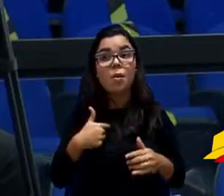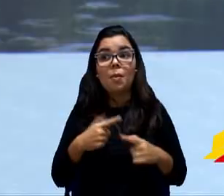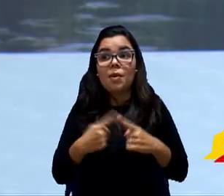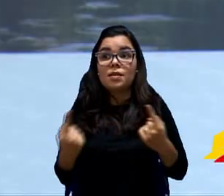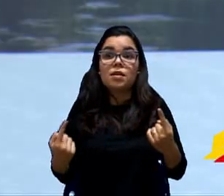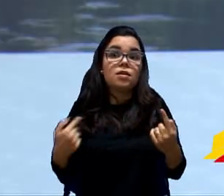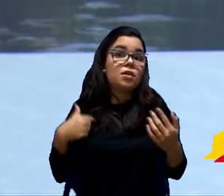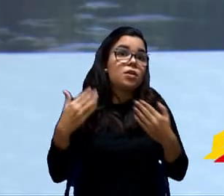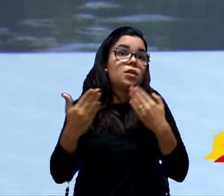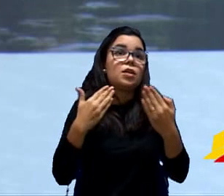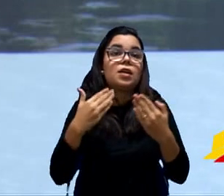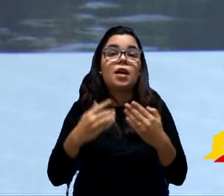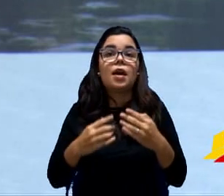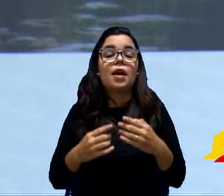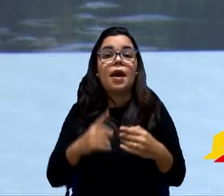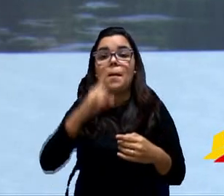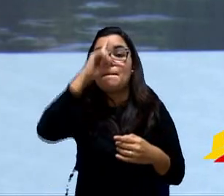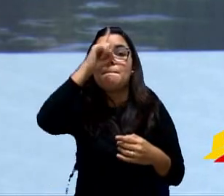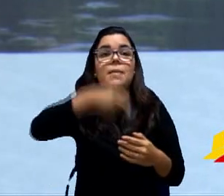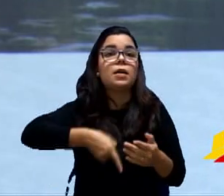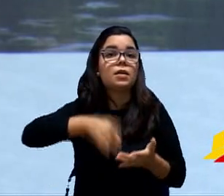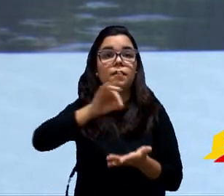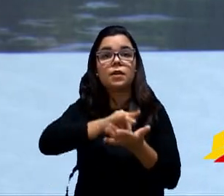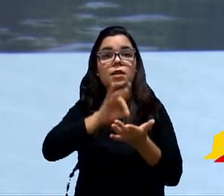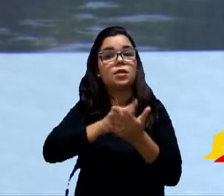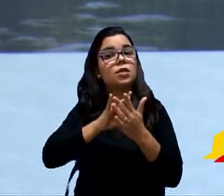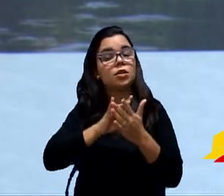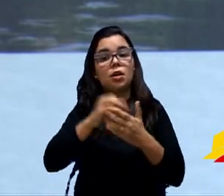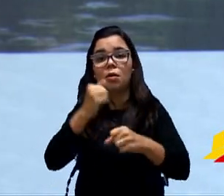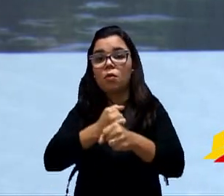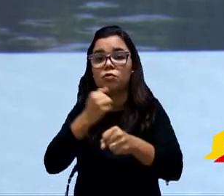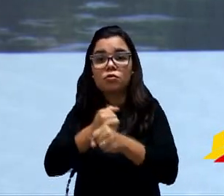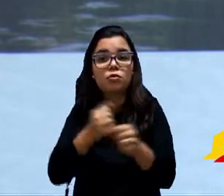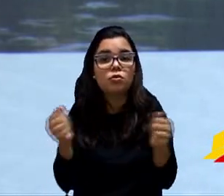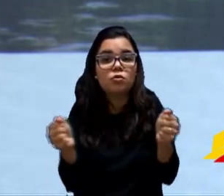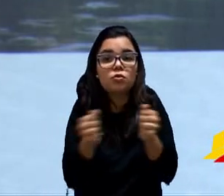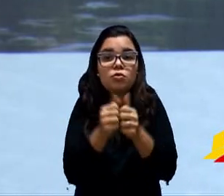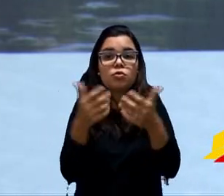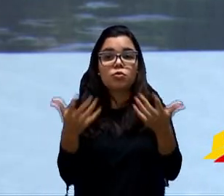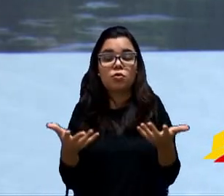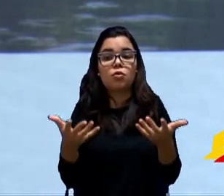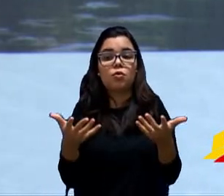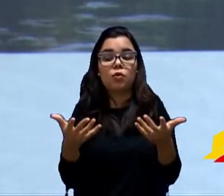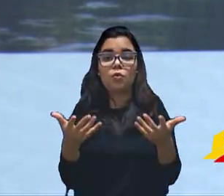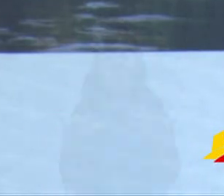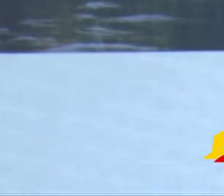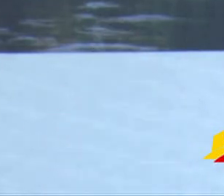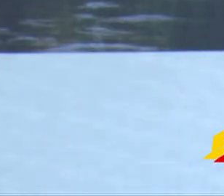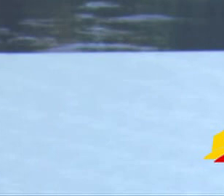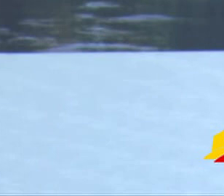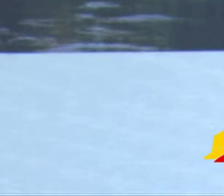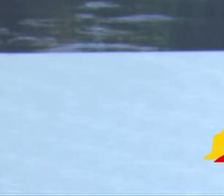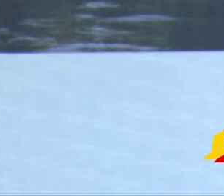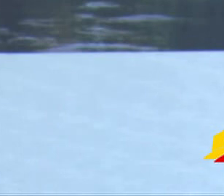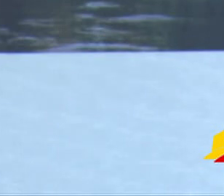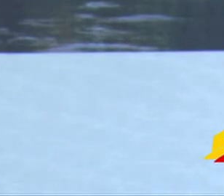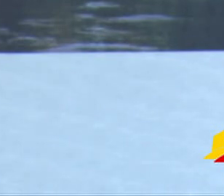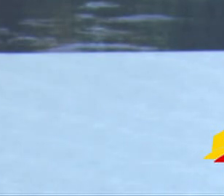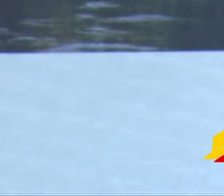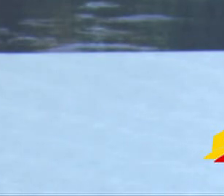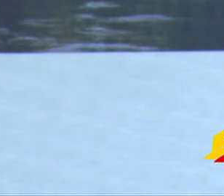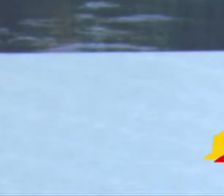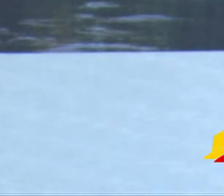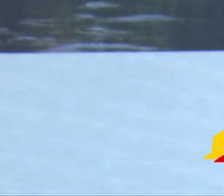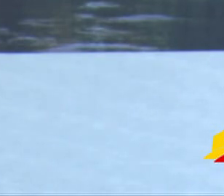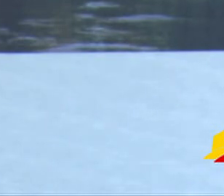colegiado, ninguém é dono da verdade. Estamos construindo isso juntos. As críticas feitas pelo vereador Pérez são extremamente